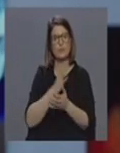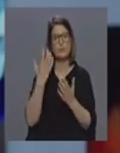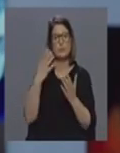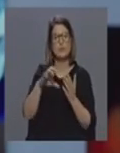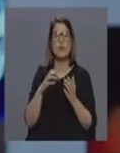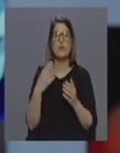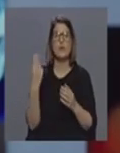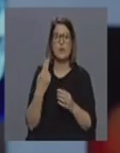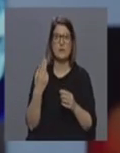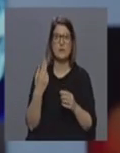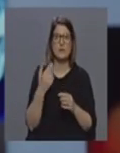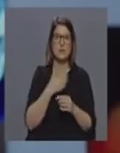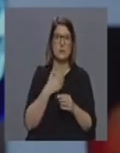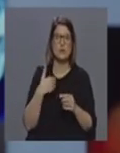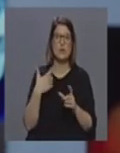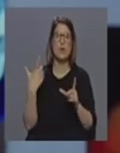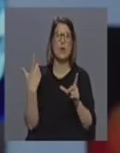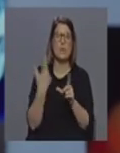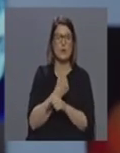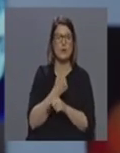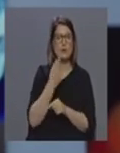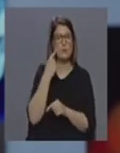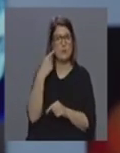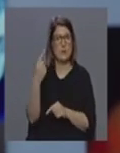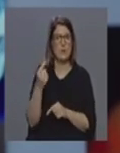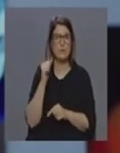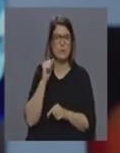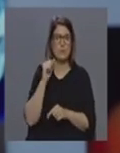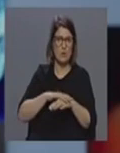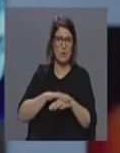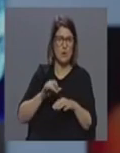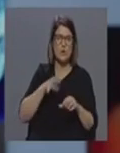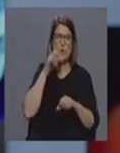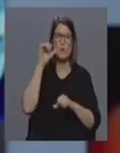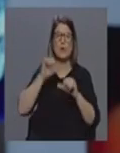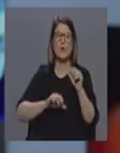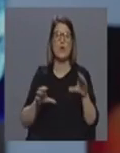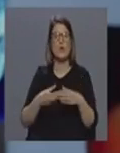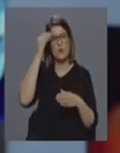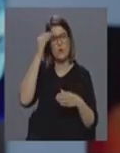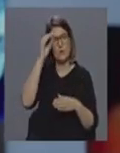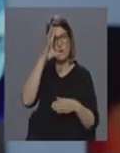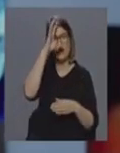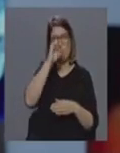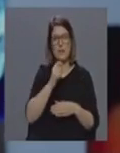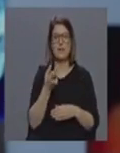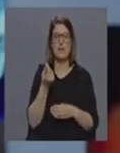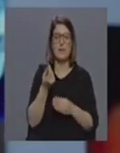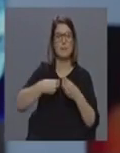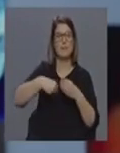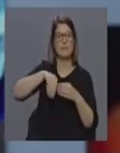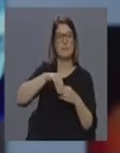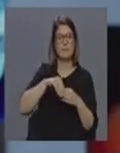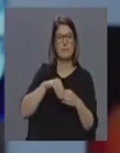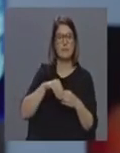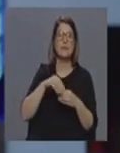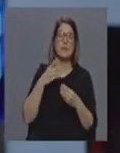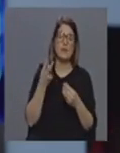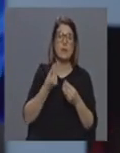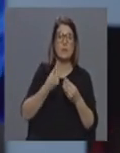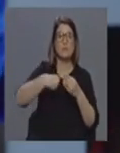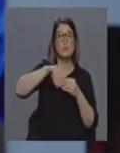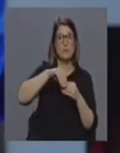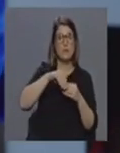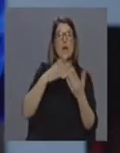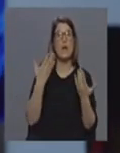essa aquisição adicional e decorrente ao FIOCAD também do comunicado ontem do Conselho de Governo do reforço financeiro para perante esse reforço financeiro